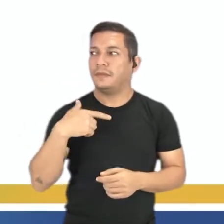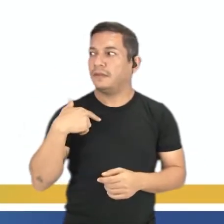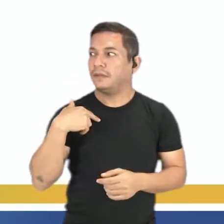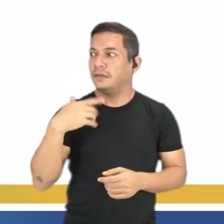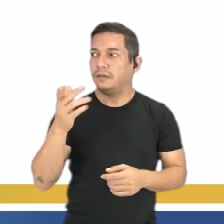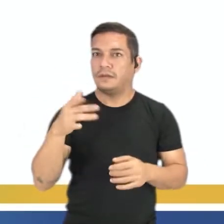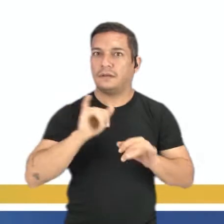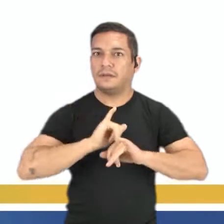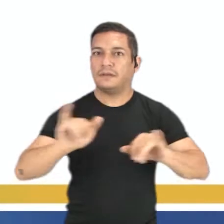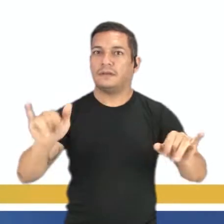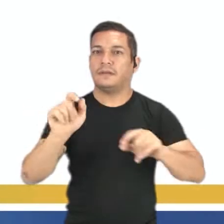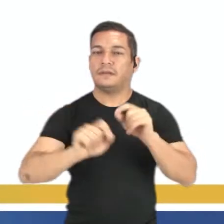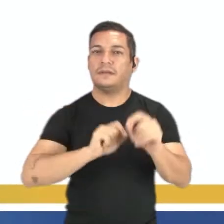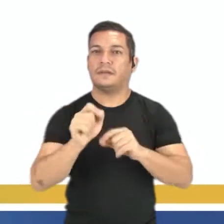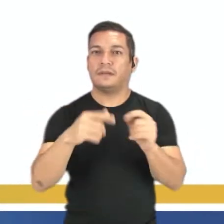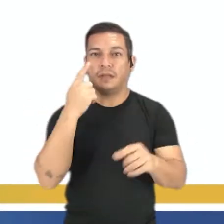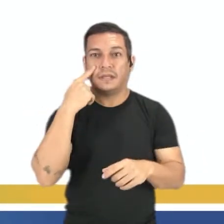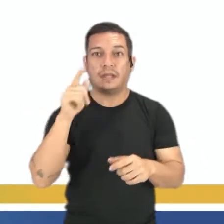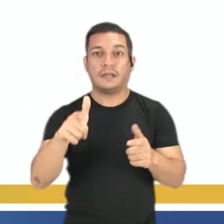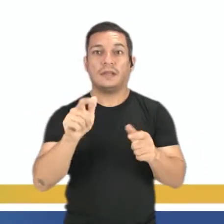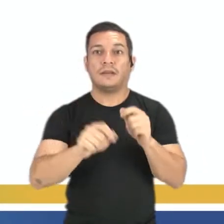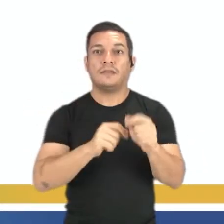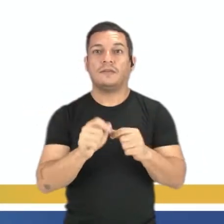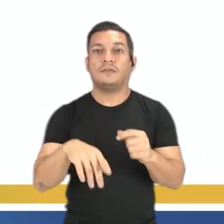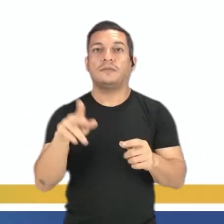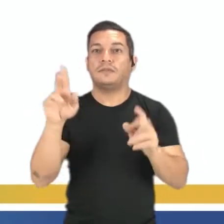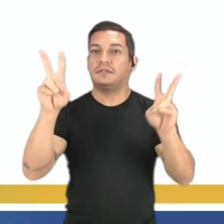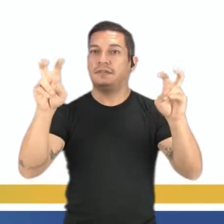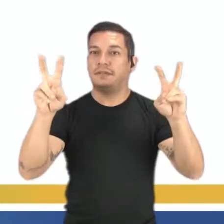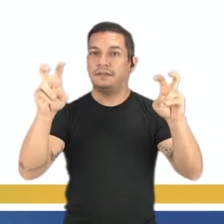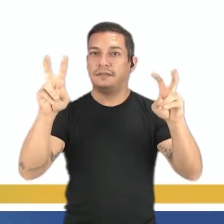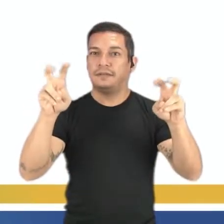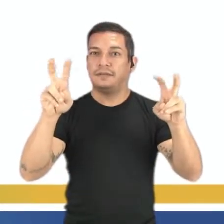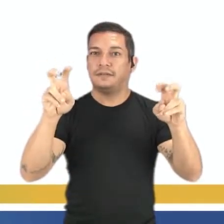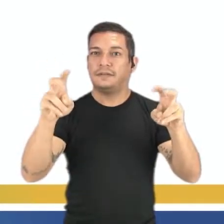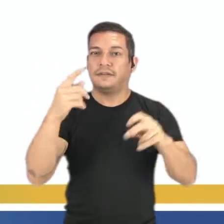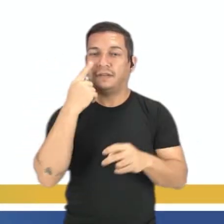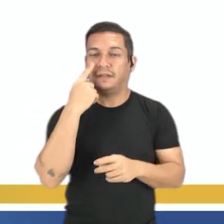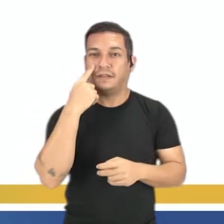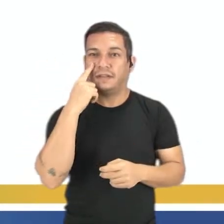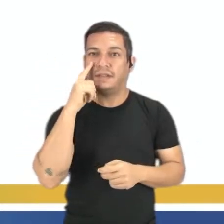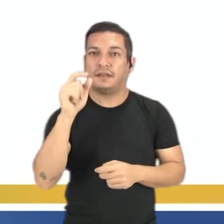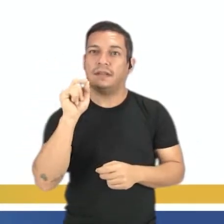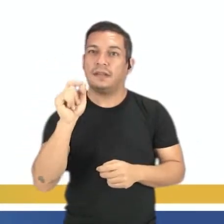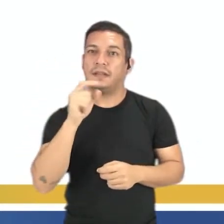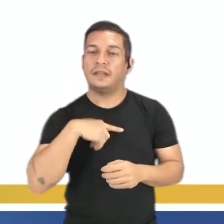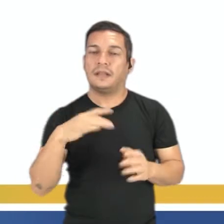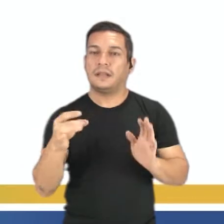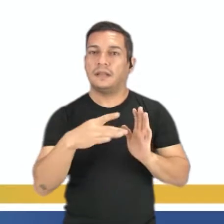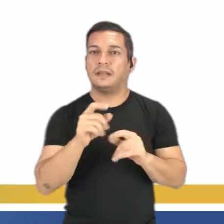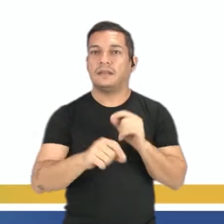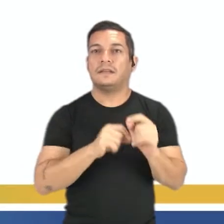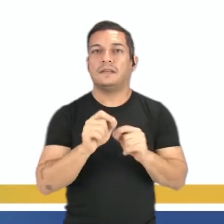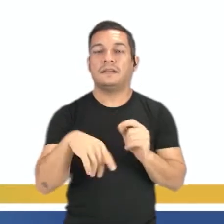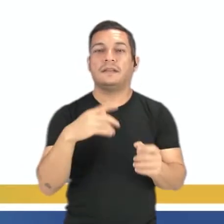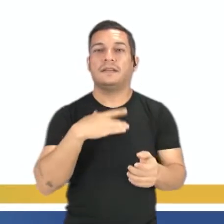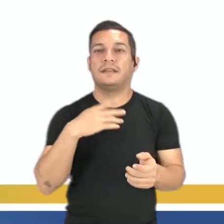desse elemento, desse anúncio publicitário? Chamamos de título, tá bom? Para frase em destaque, que geralmente